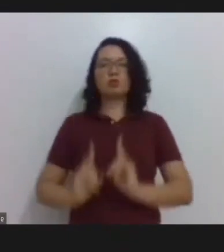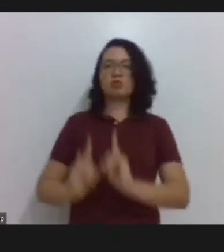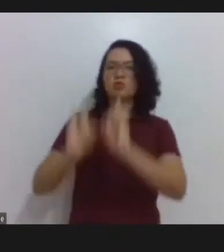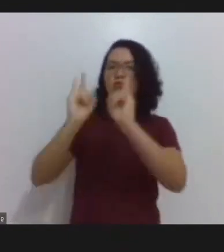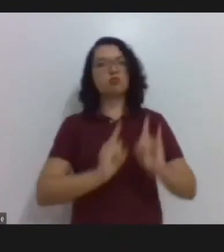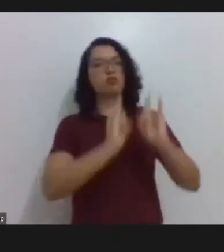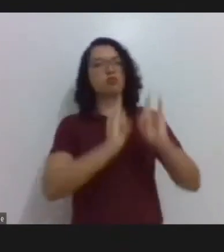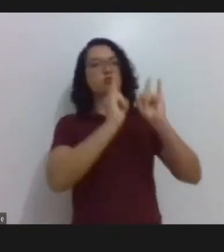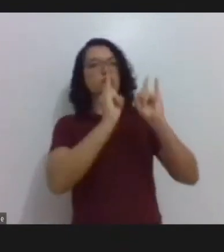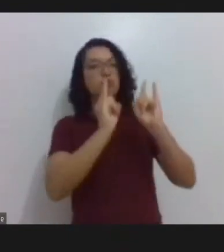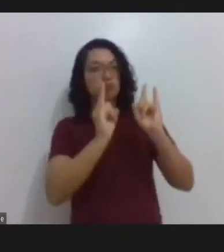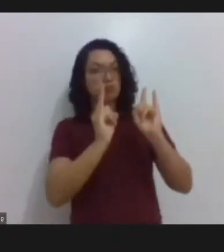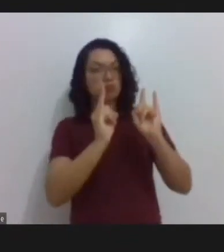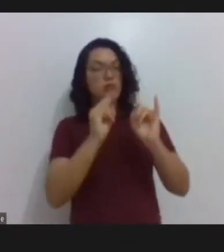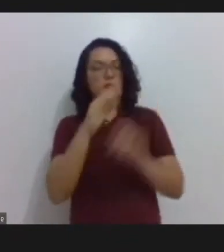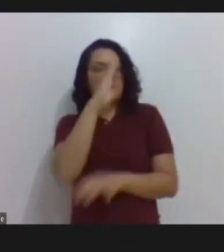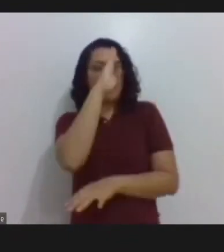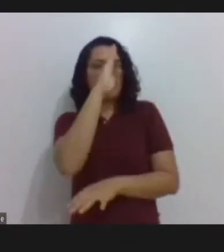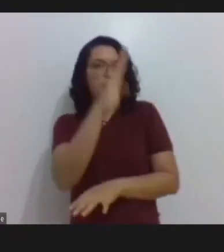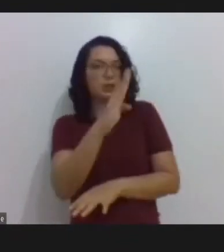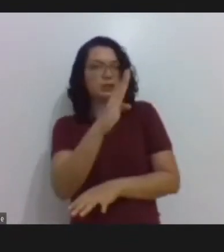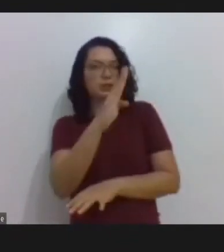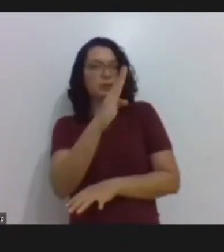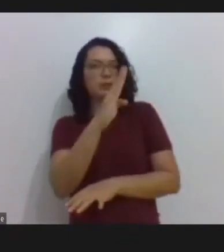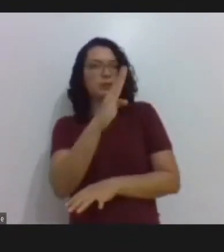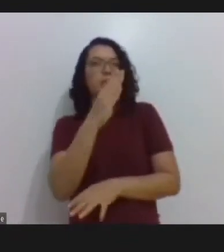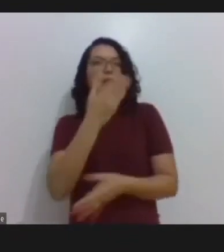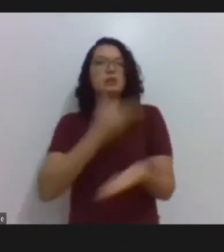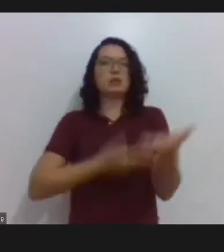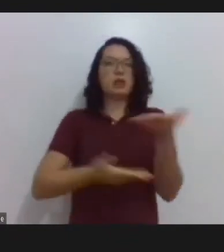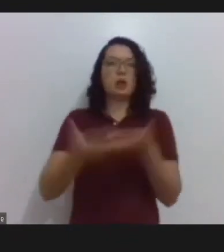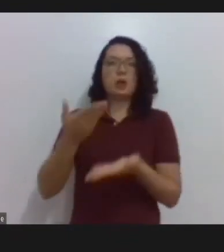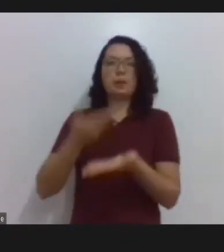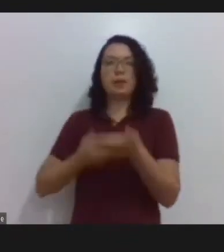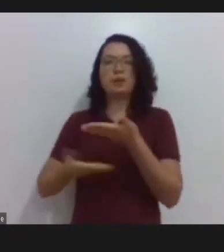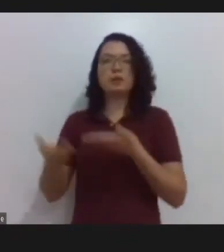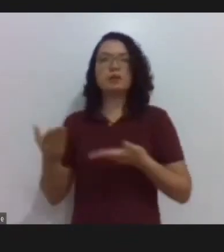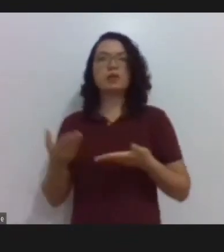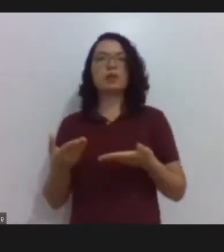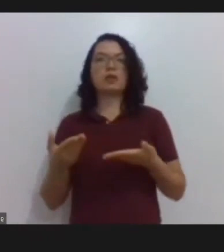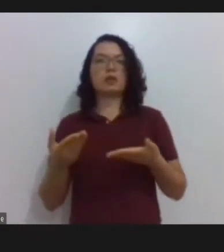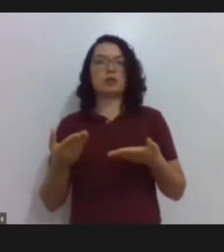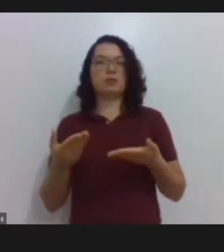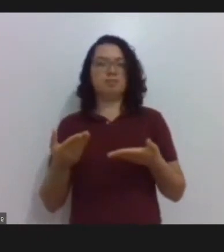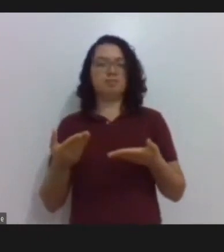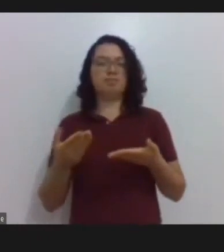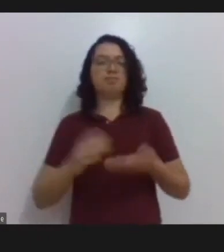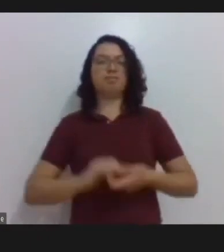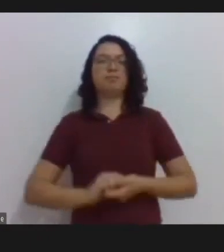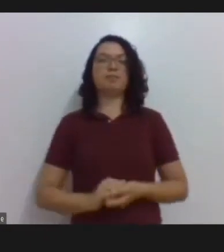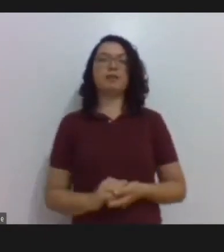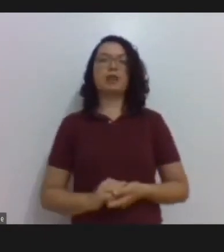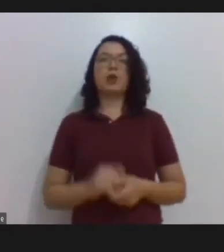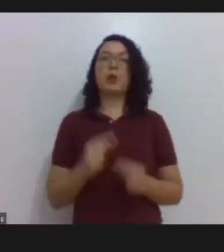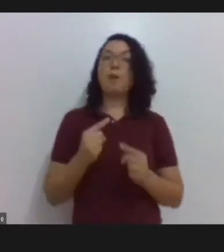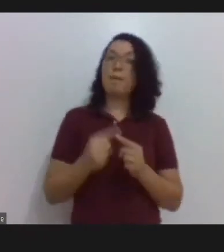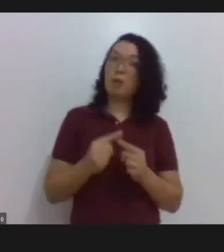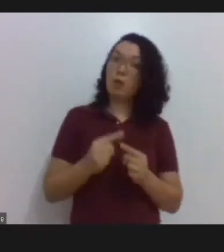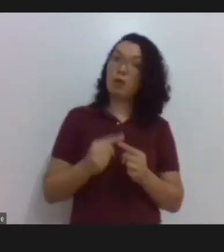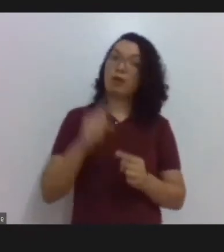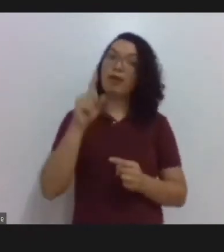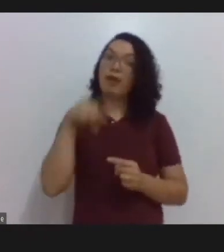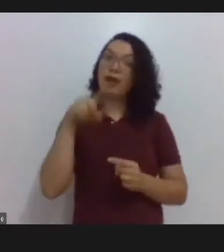o que queremos agora compartilhar, e não somente compartilhar, mas contrastar. Porque o diálogo que vai